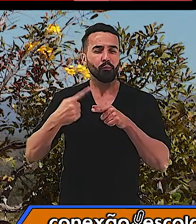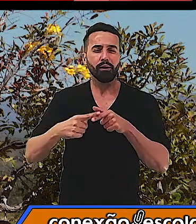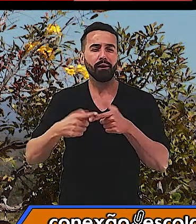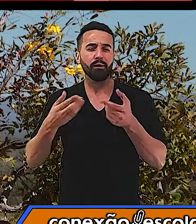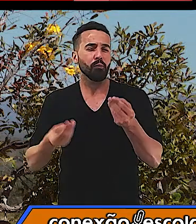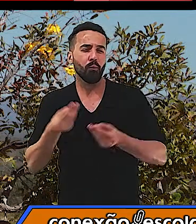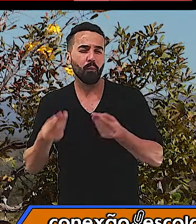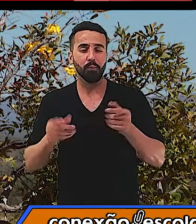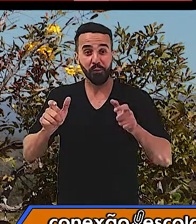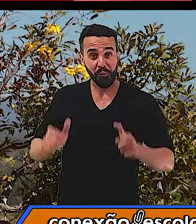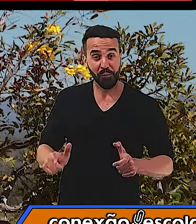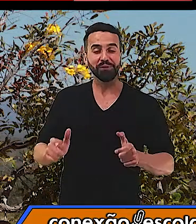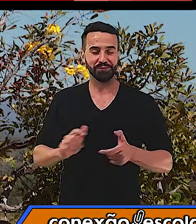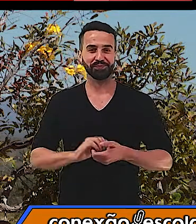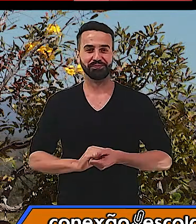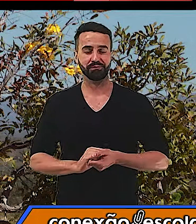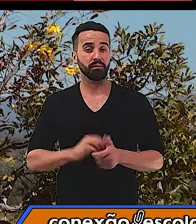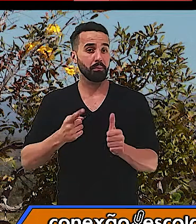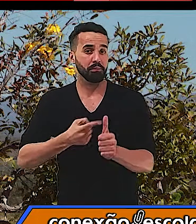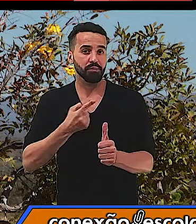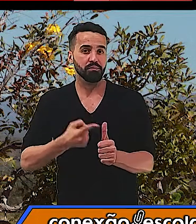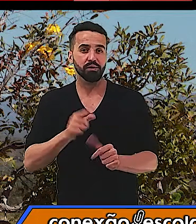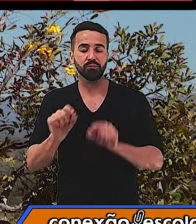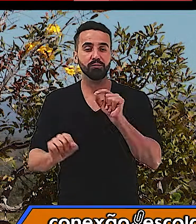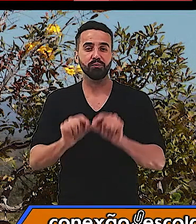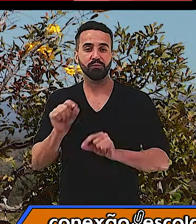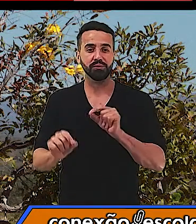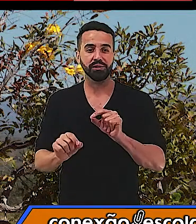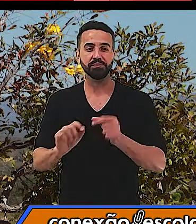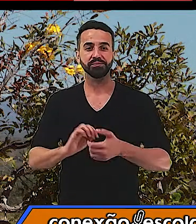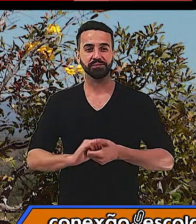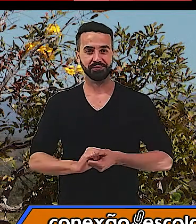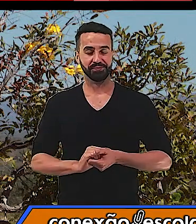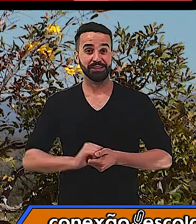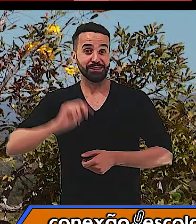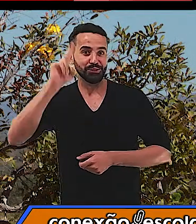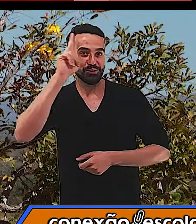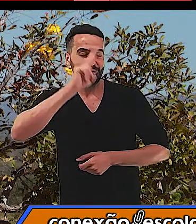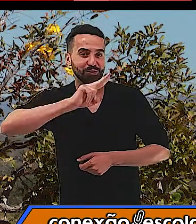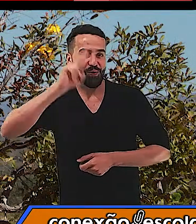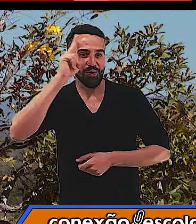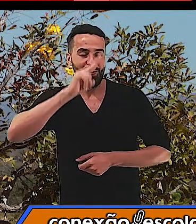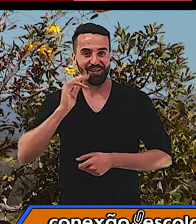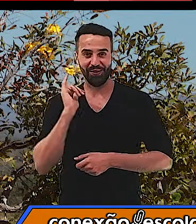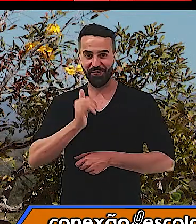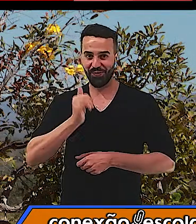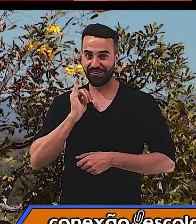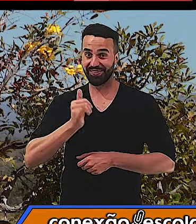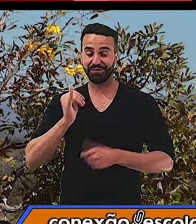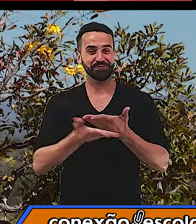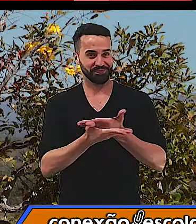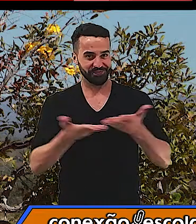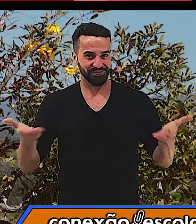bem? Mas nós vamos começar primeiro com uma história. Eu vou contar